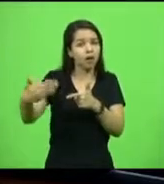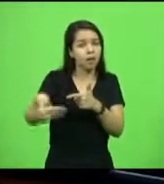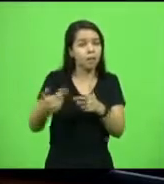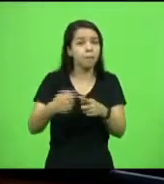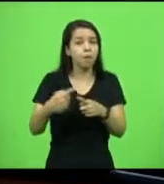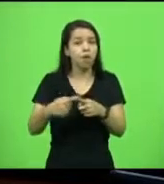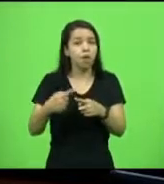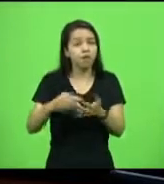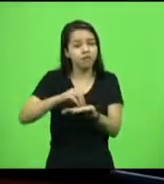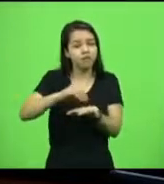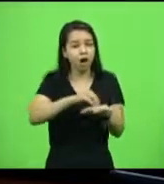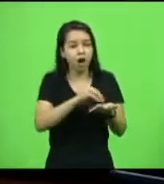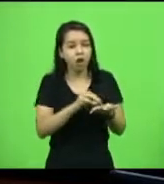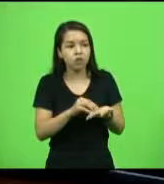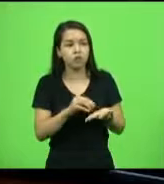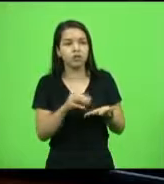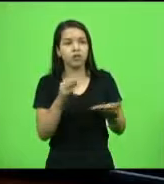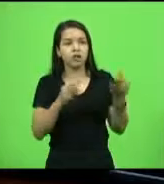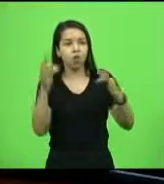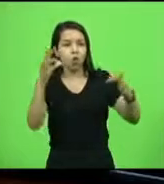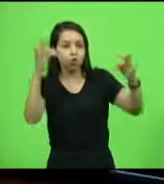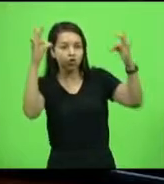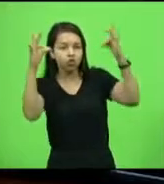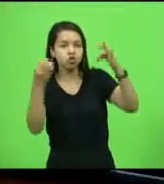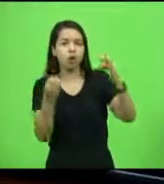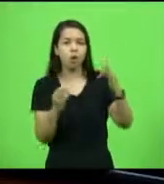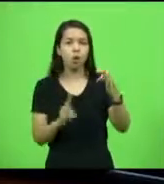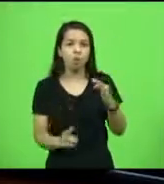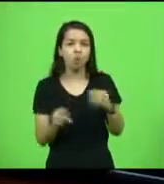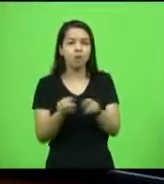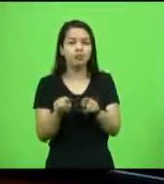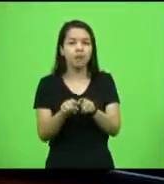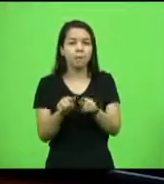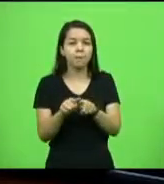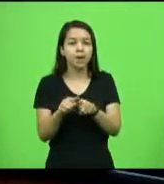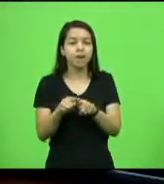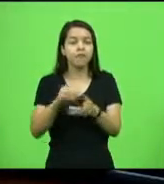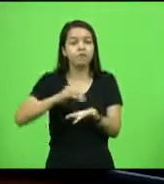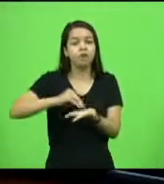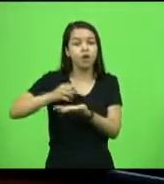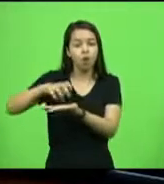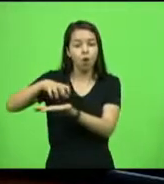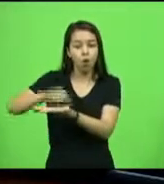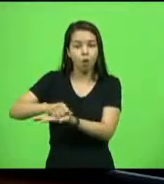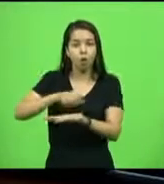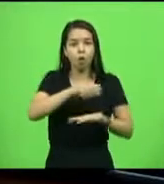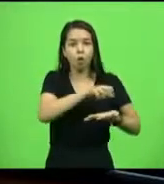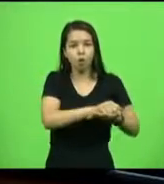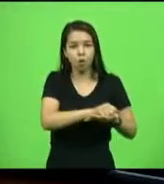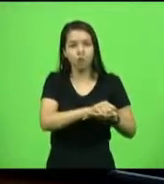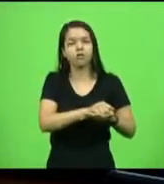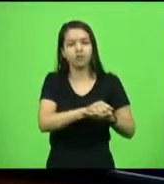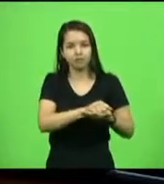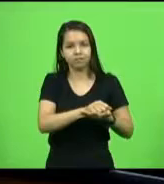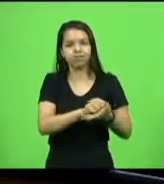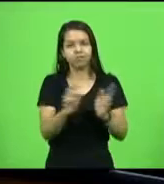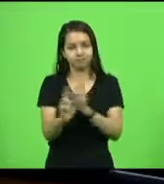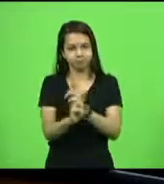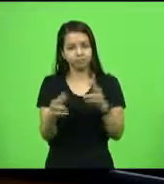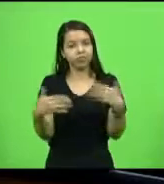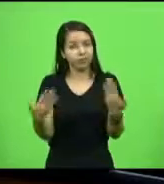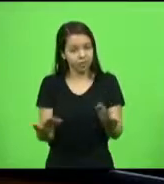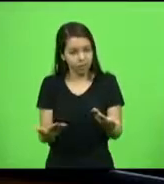tecnológica ou, então, de contrato entre uma parte e outra. Portanto, eu penso que é